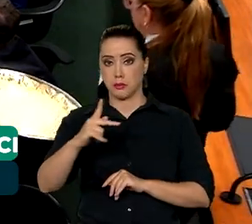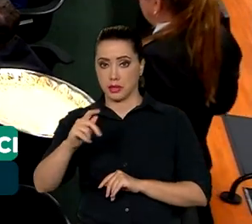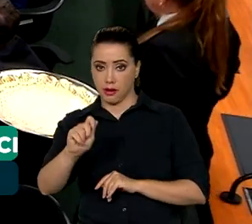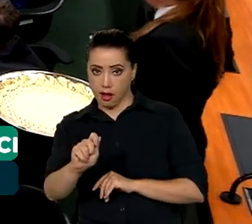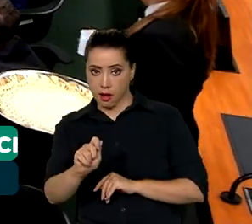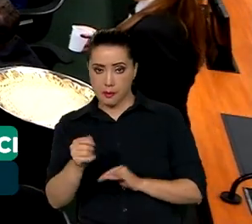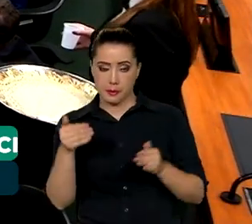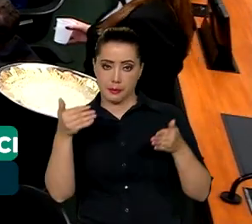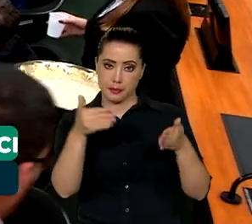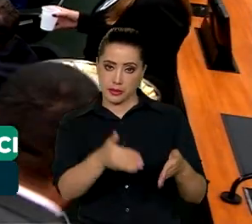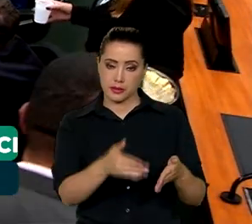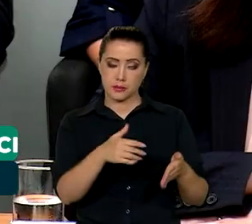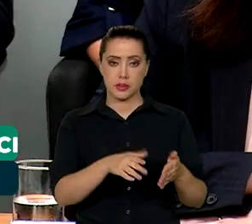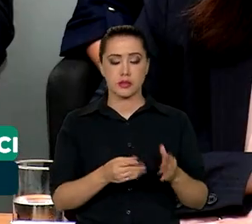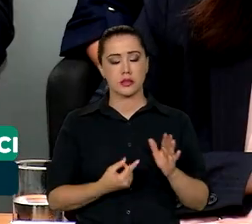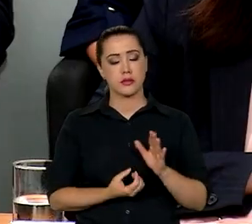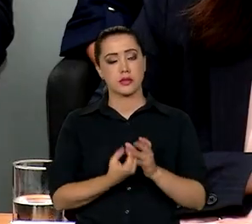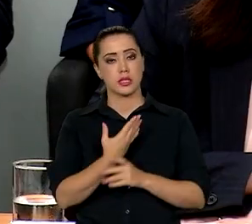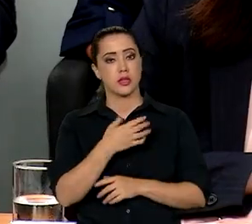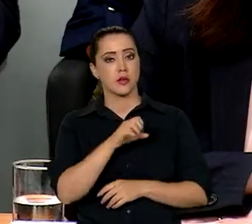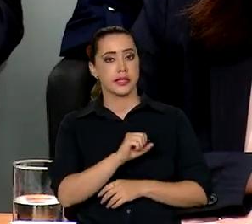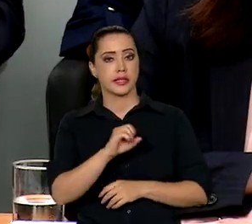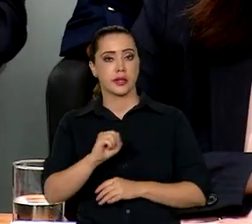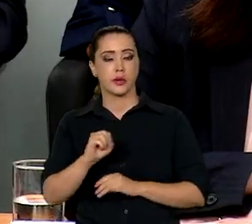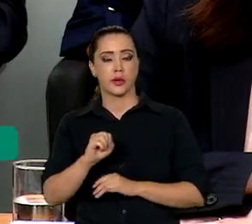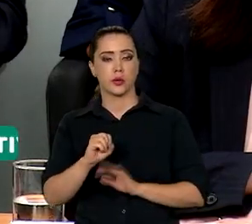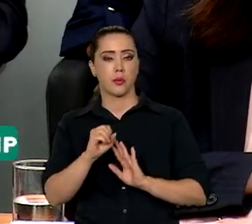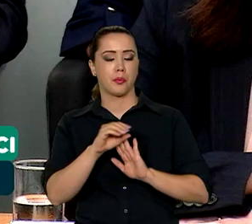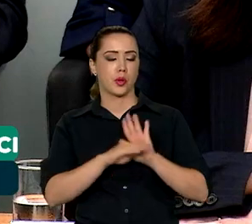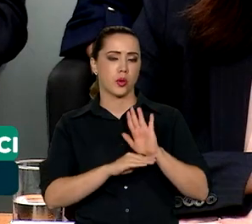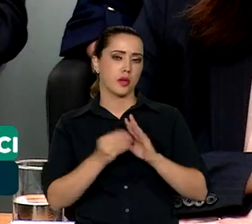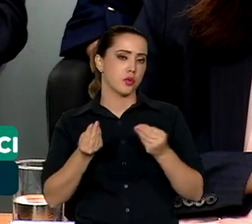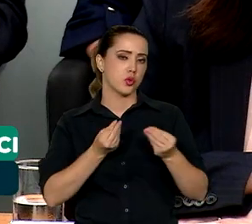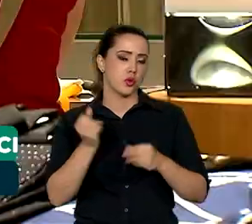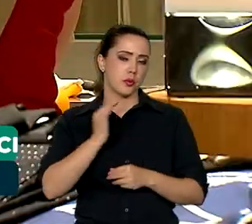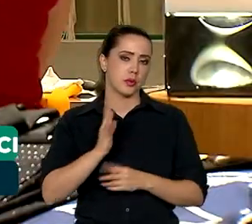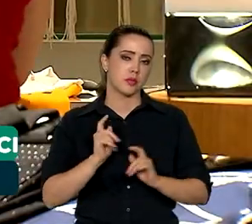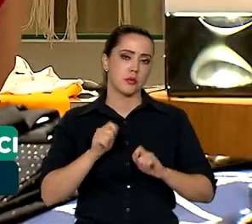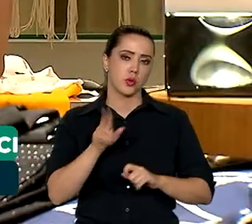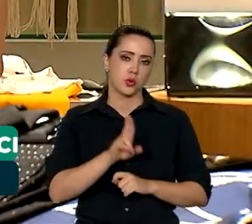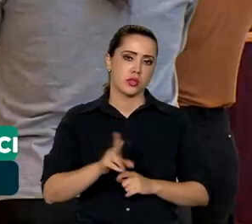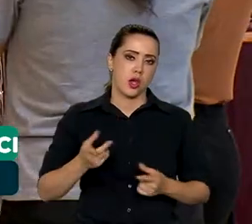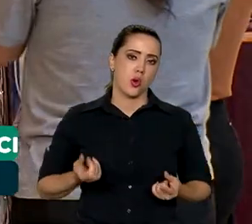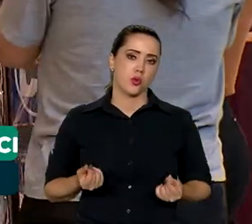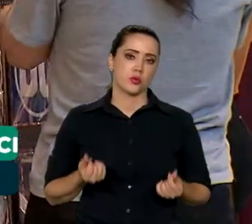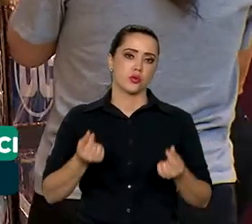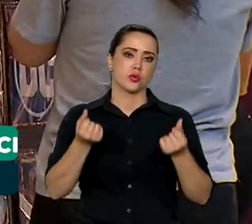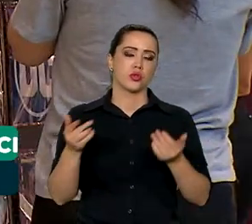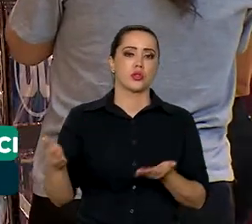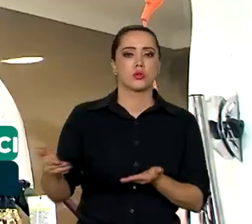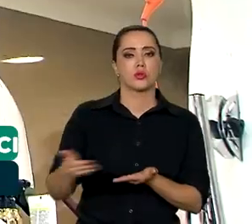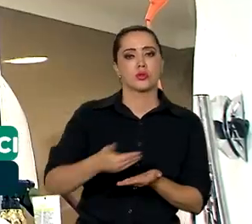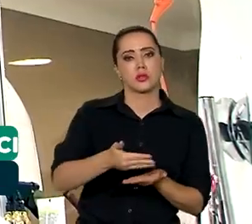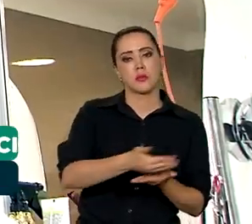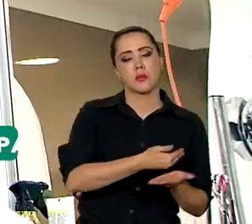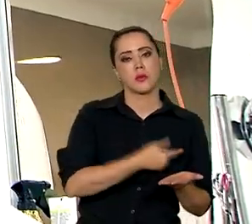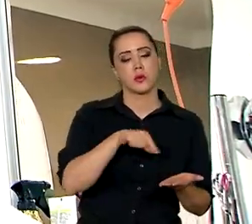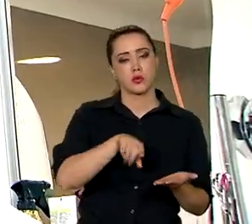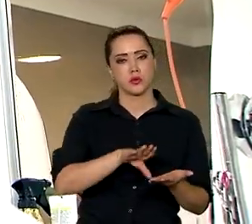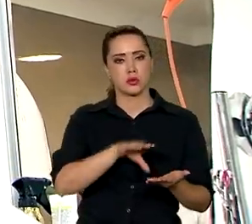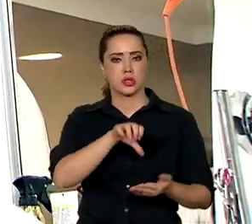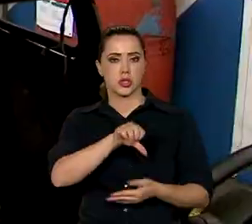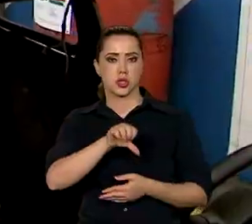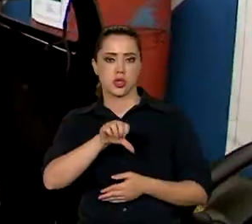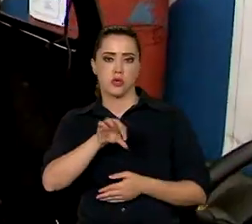88 programas. São indicadores de como o Brasil deve gastar o dinheiro dos tributos recolhidos, cerca de R